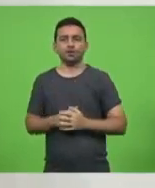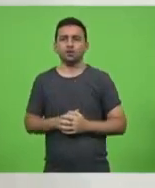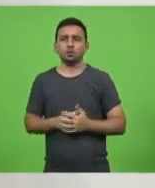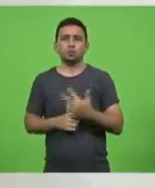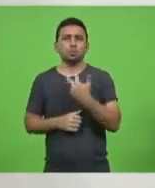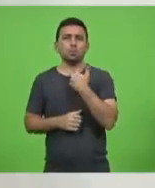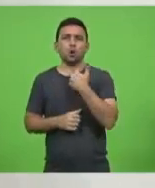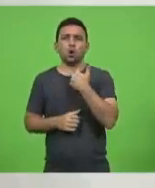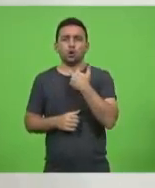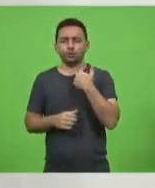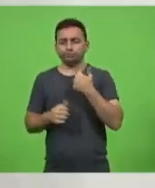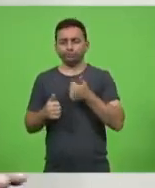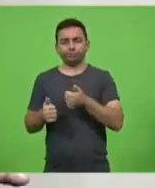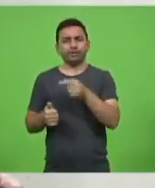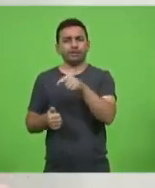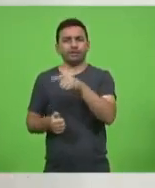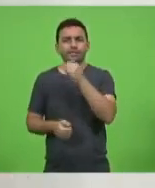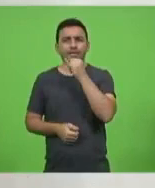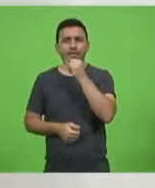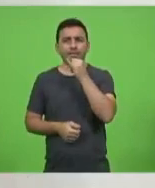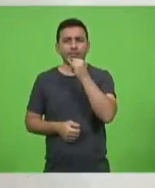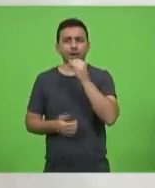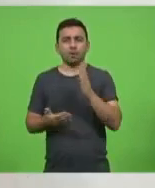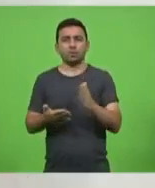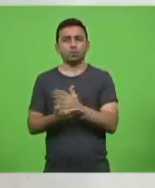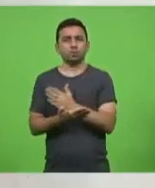seguir o exemplo daqueles